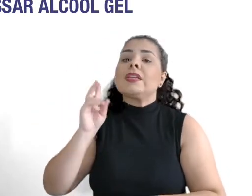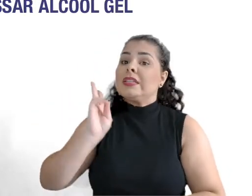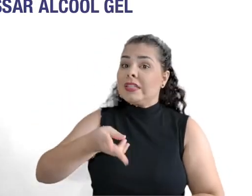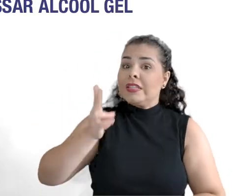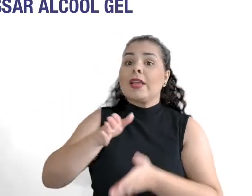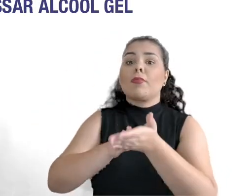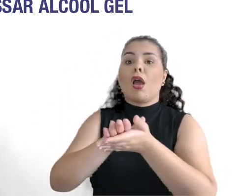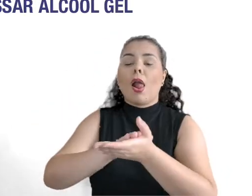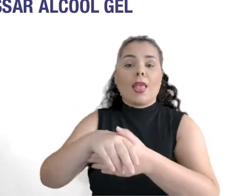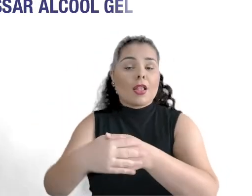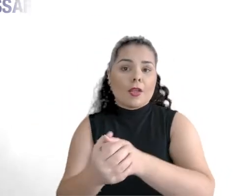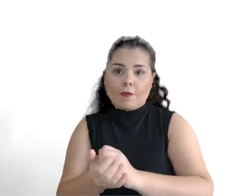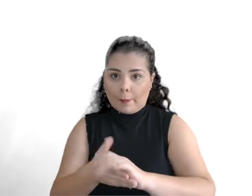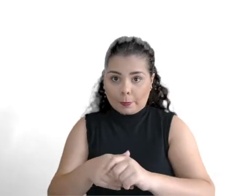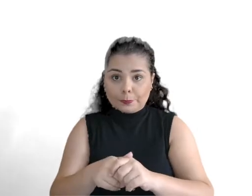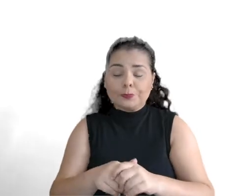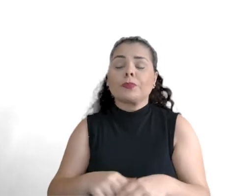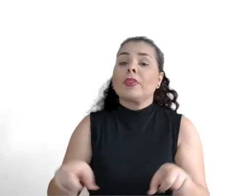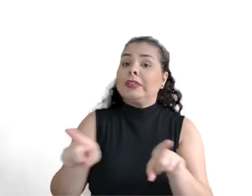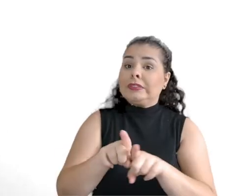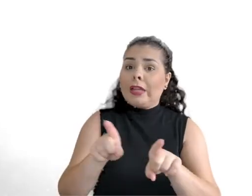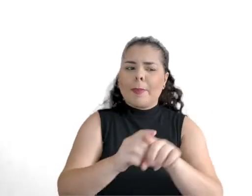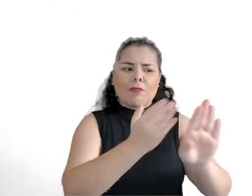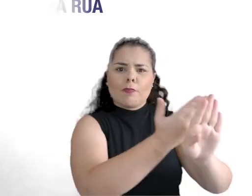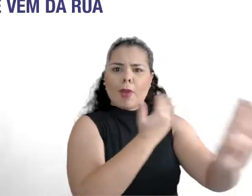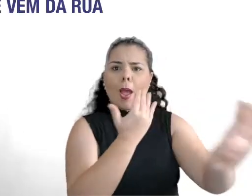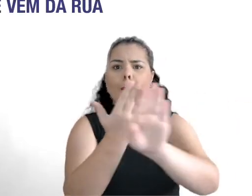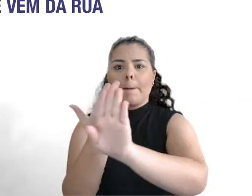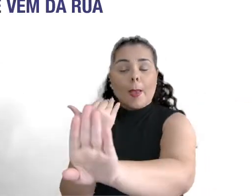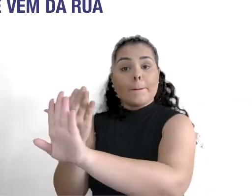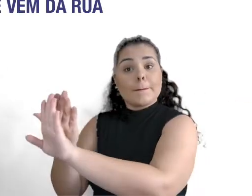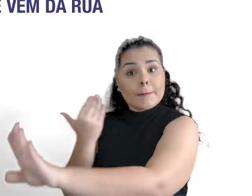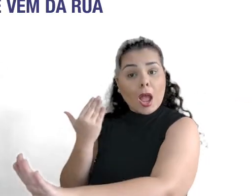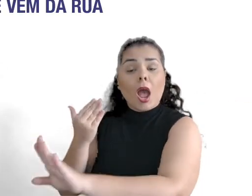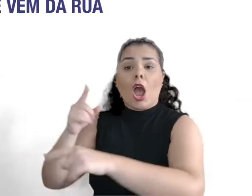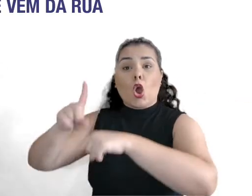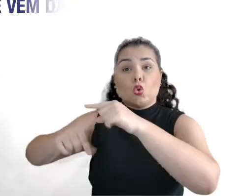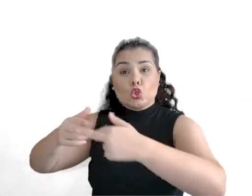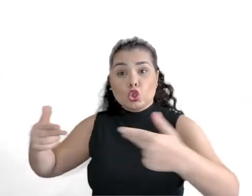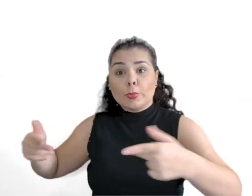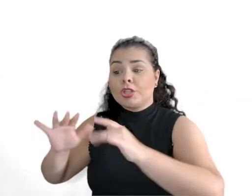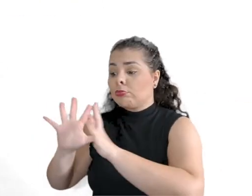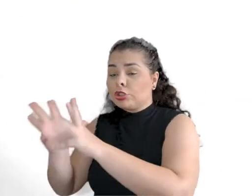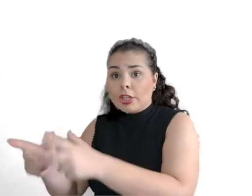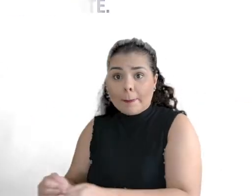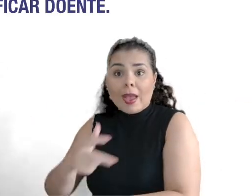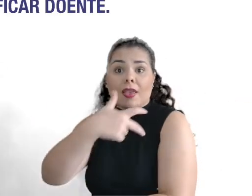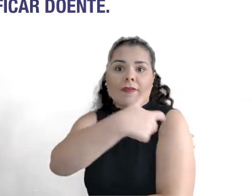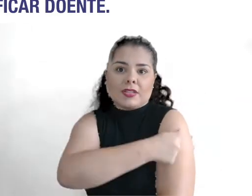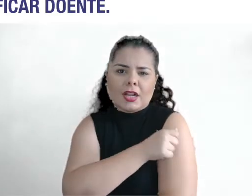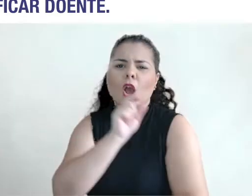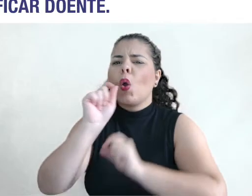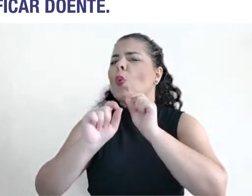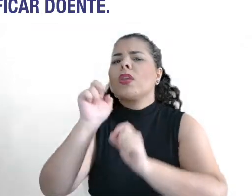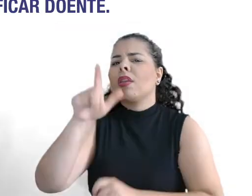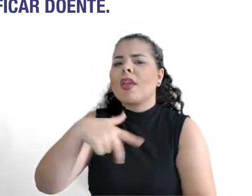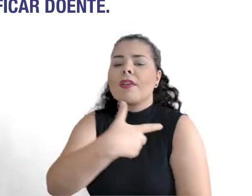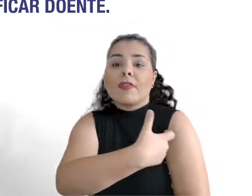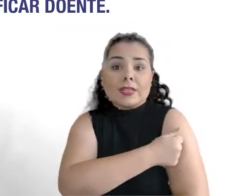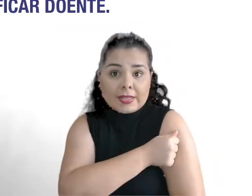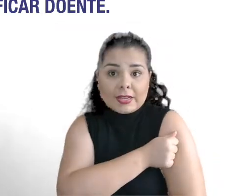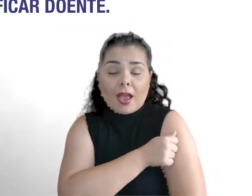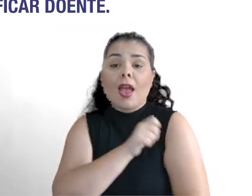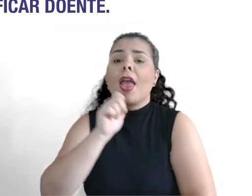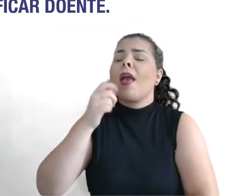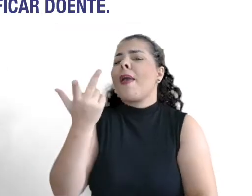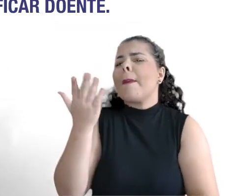Frequentemente, lavar as mãos ou passar álcool gel. Ficar longe de outras pessoas. Limpar todas as coisas que vêm da rua. E tomar vacina. O que é vacina? Vacina